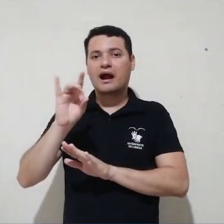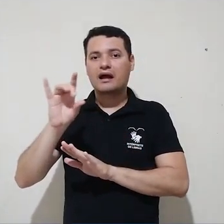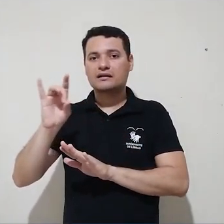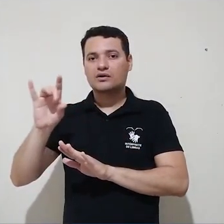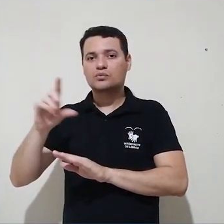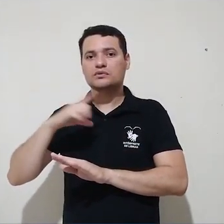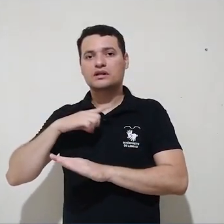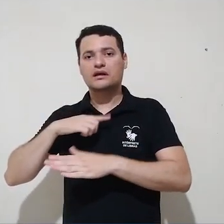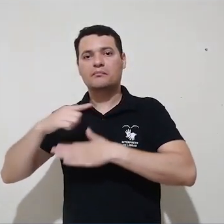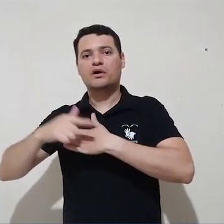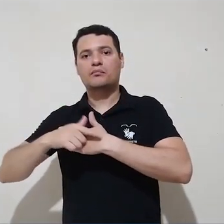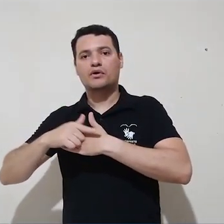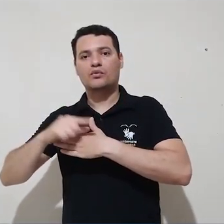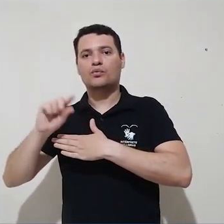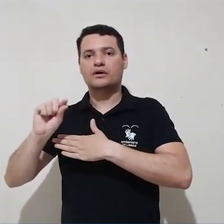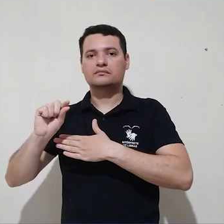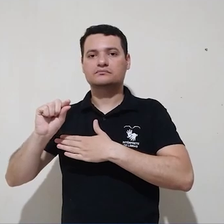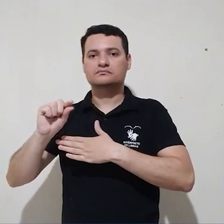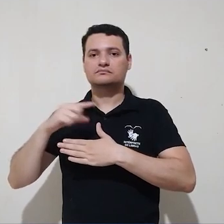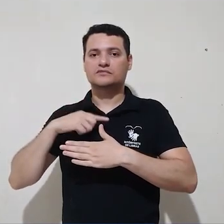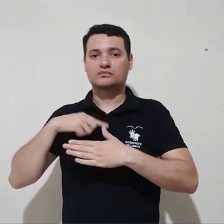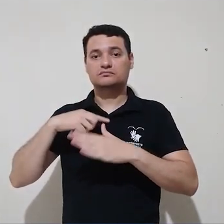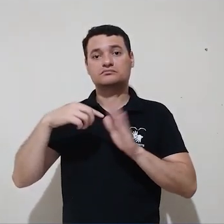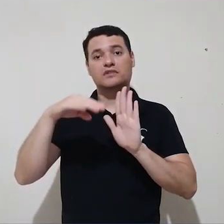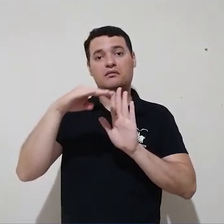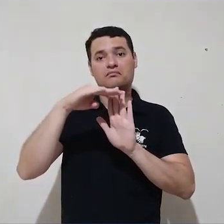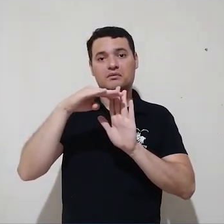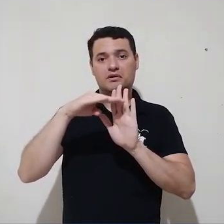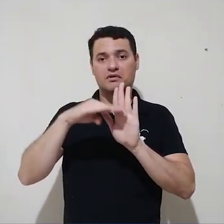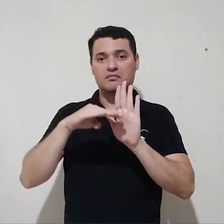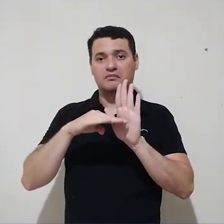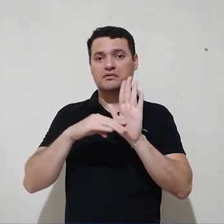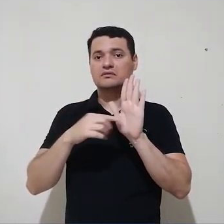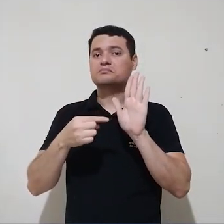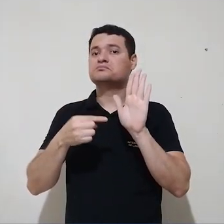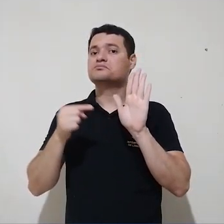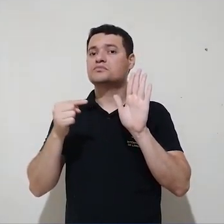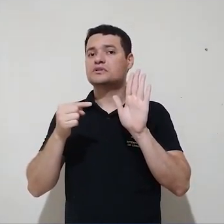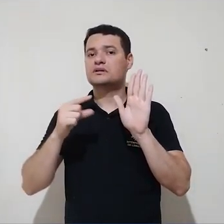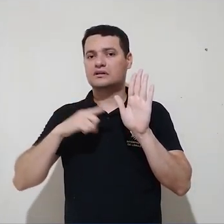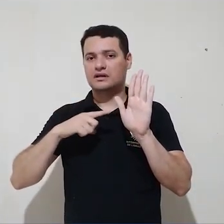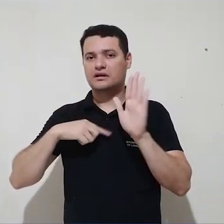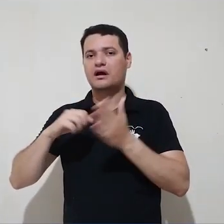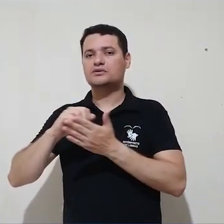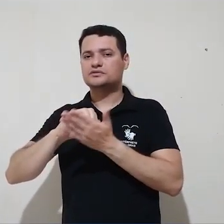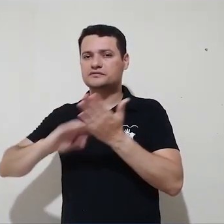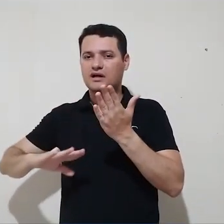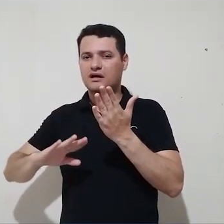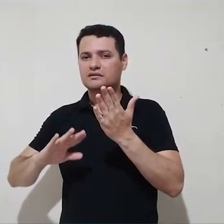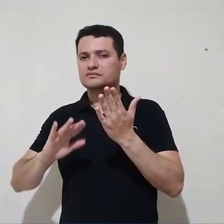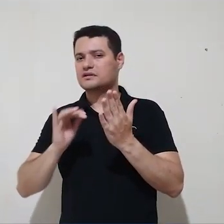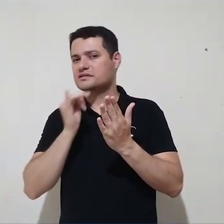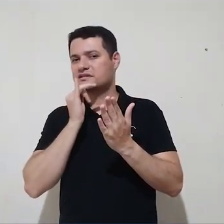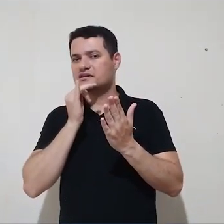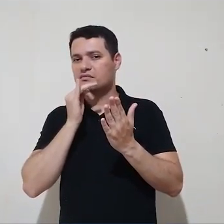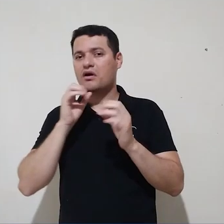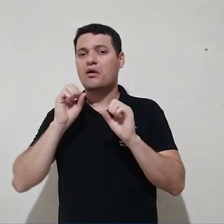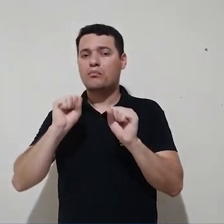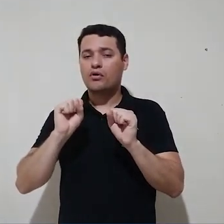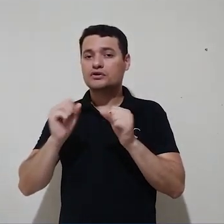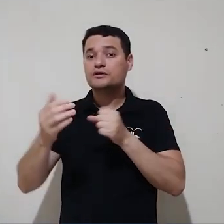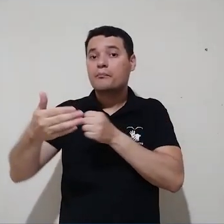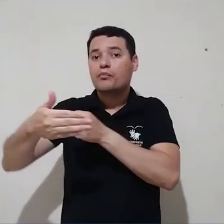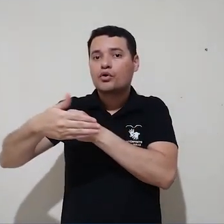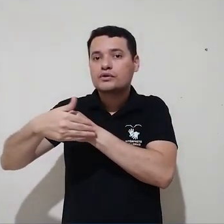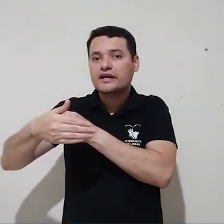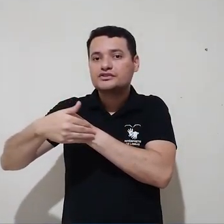Na página de participantes existem algumas atividades que valem a pena citar. Podemos aplicar